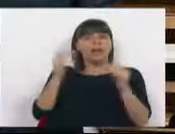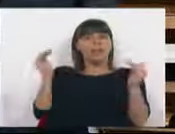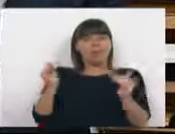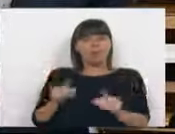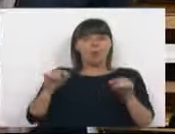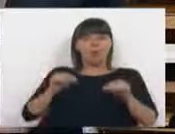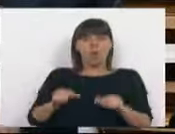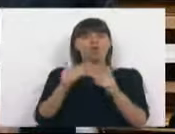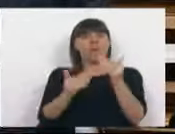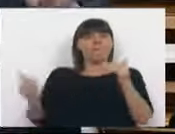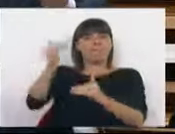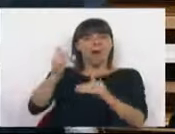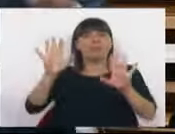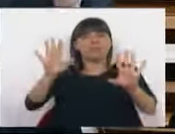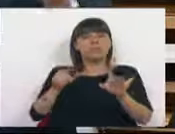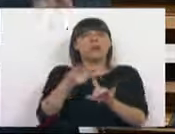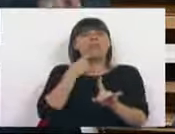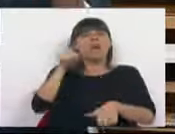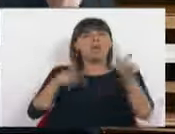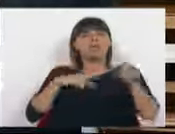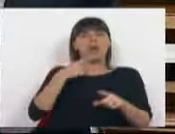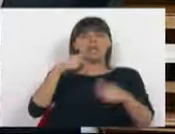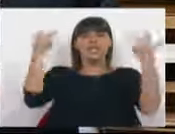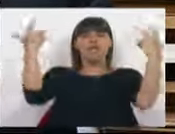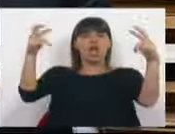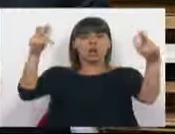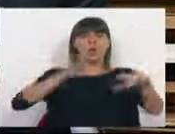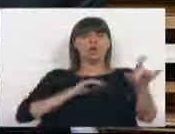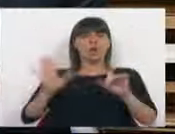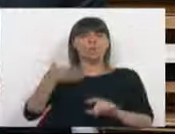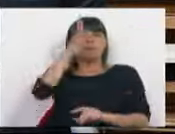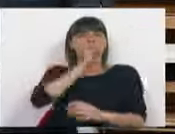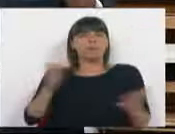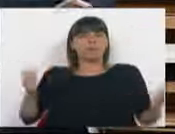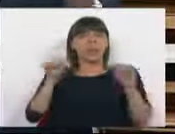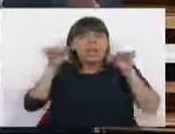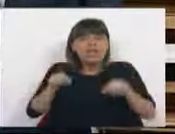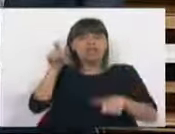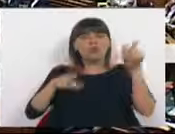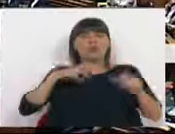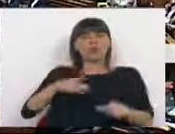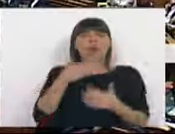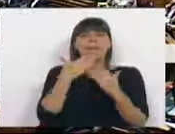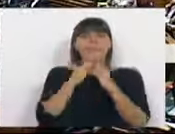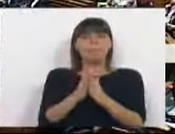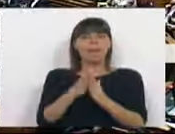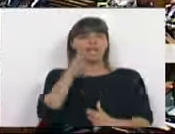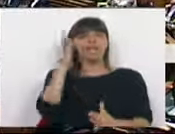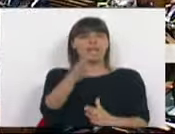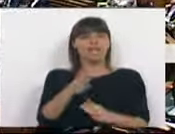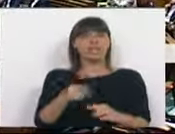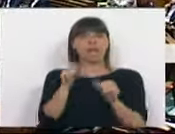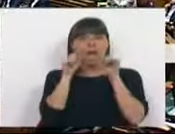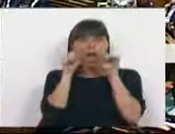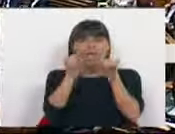diminui-la e hoje estamos a aumentá-la. E é isto que os portugueses dizem na rua, Senhor Primeiro-Ministro. É isto que os portugueses pedem que lhes diga